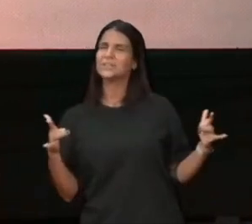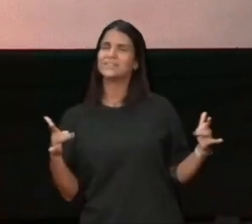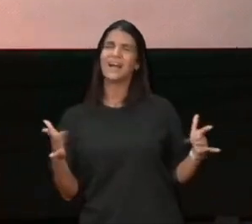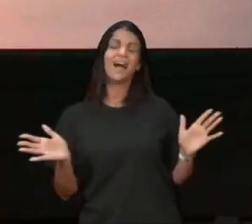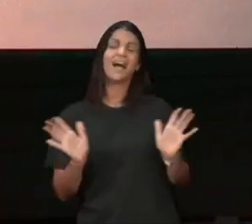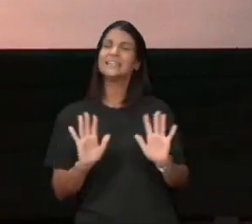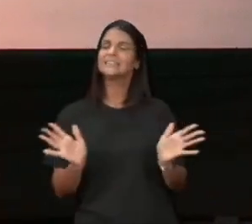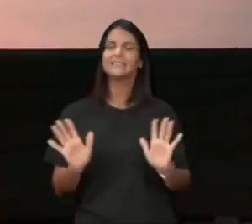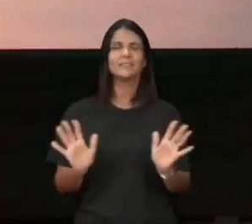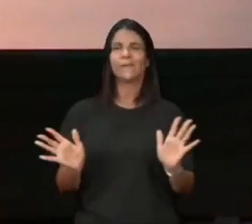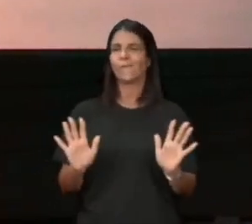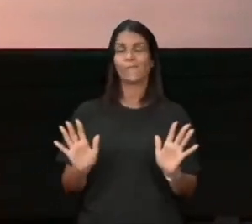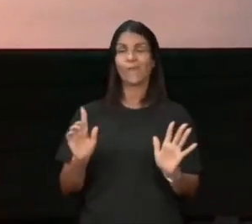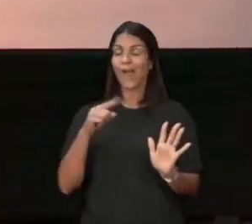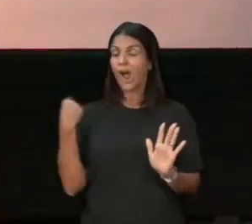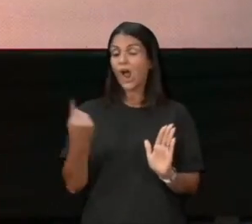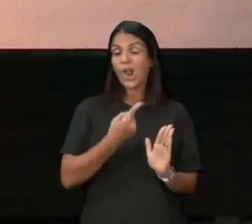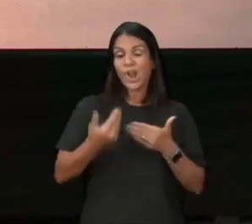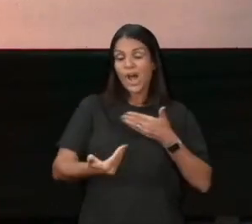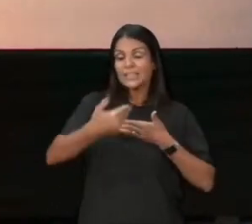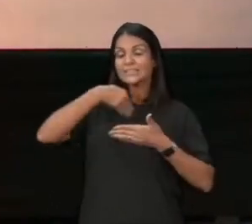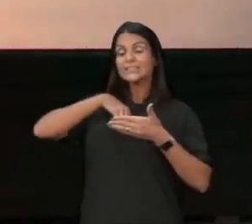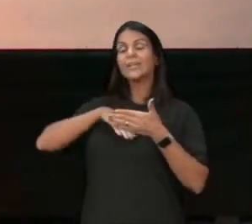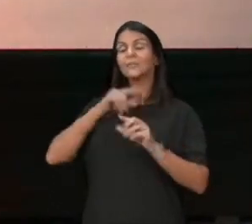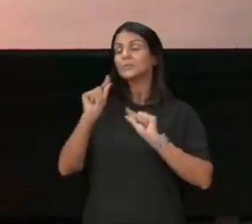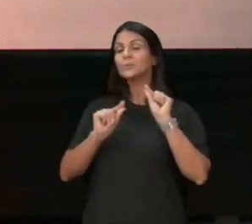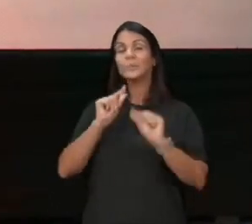por aquilo que a gente já tem dentro da gente, amor, amor de sobra,